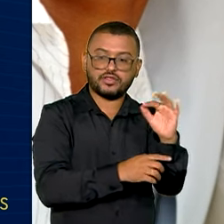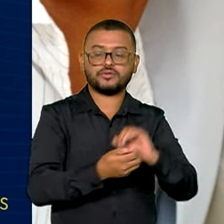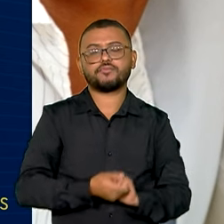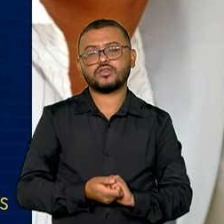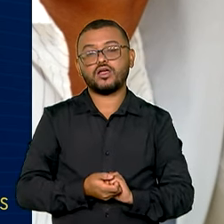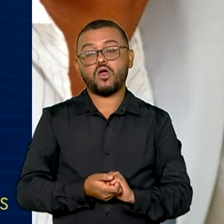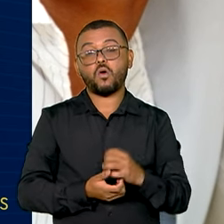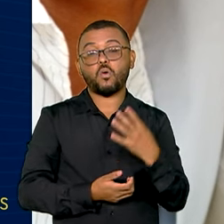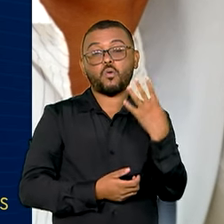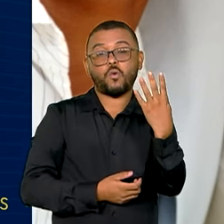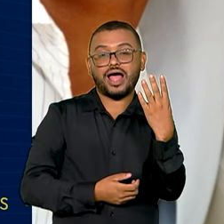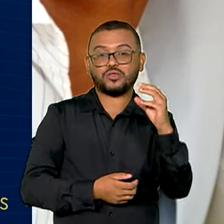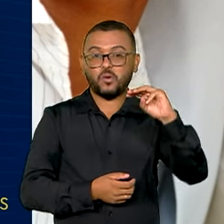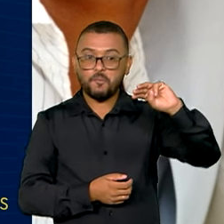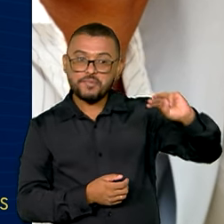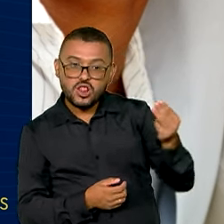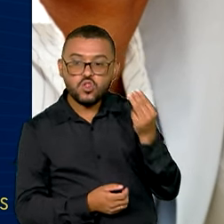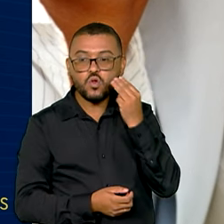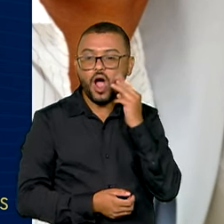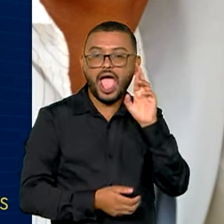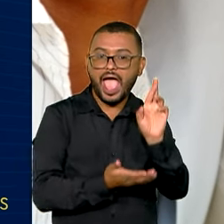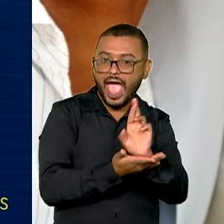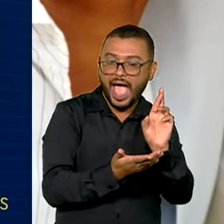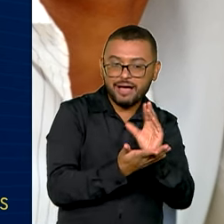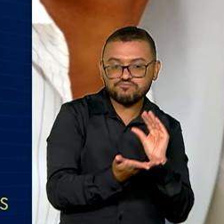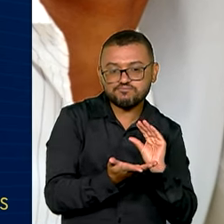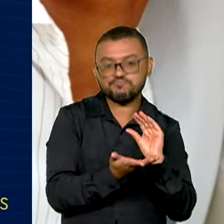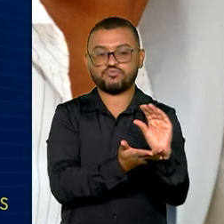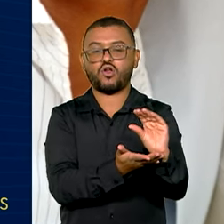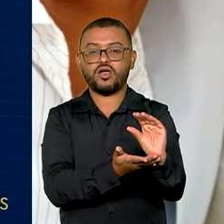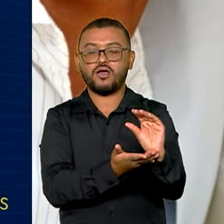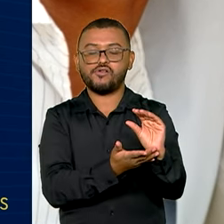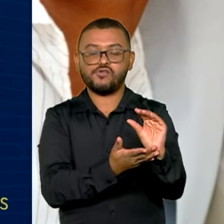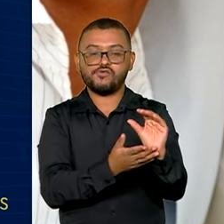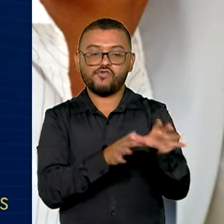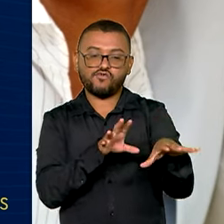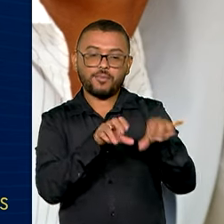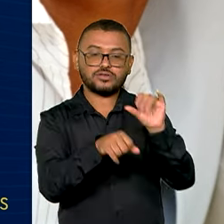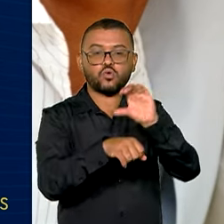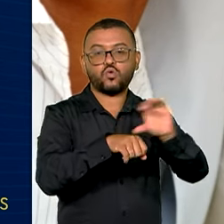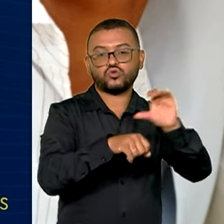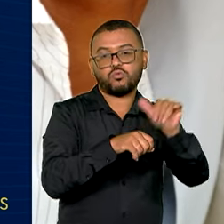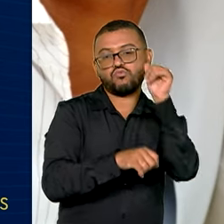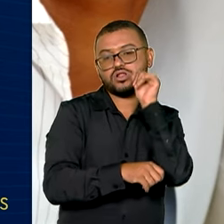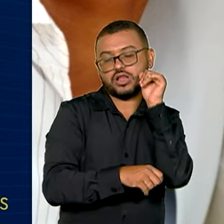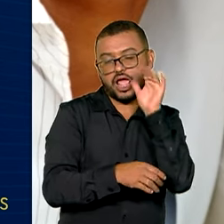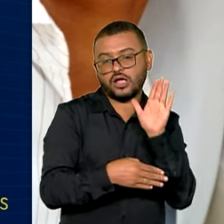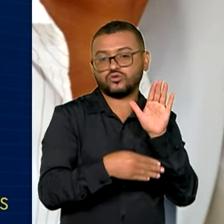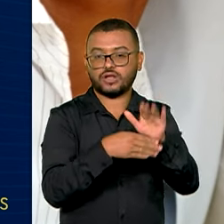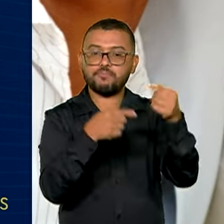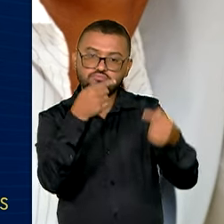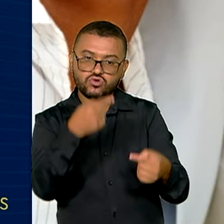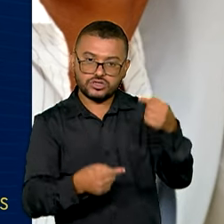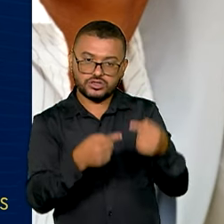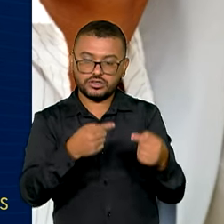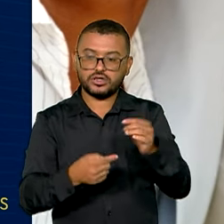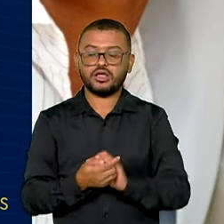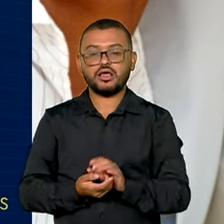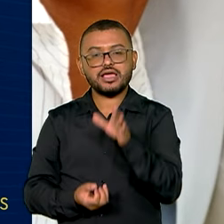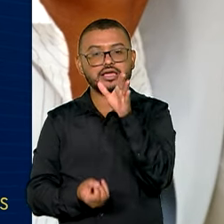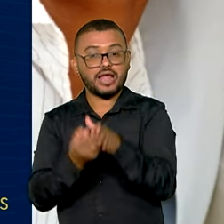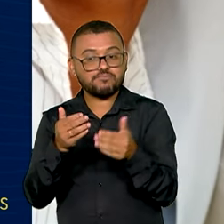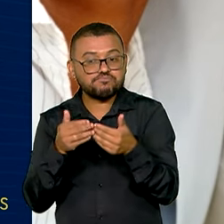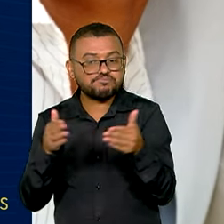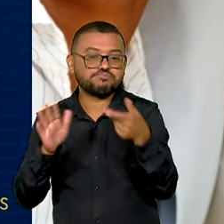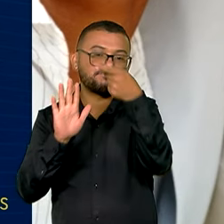4 milhões de reais para projetos de formação política para mulheres. Lançamento